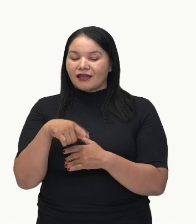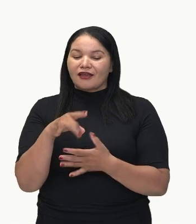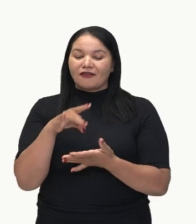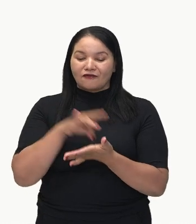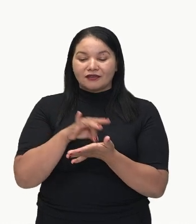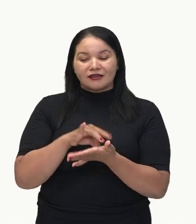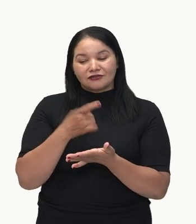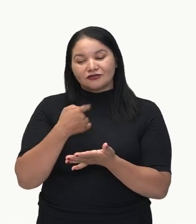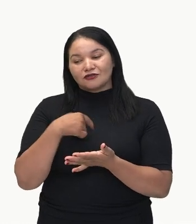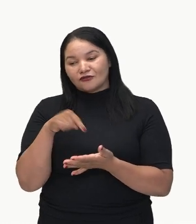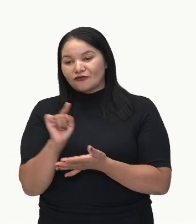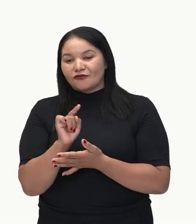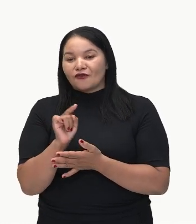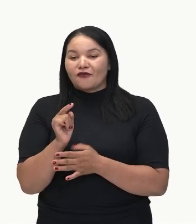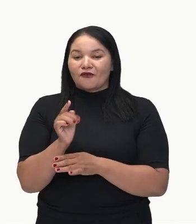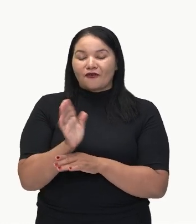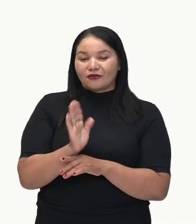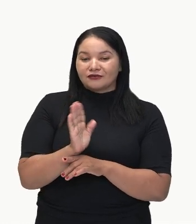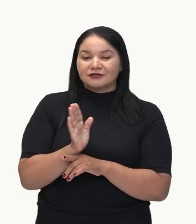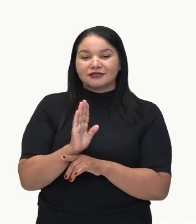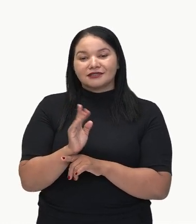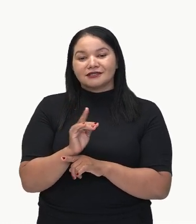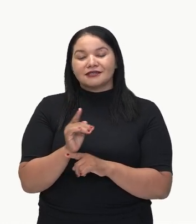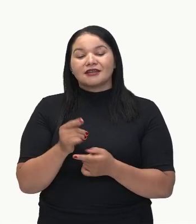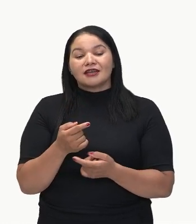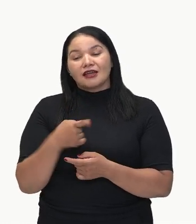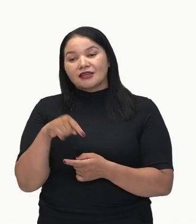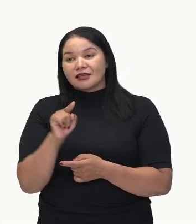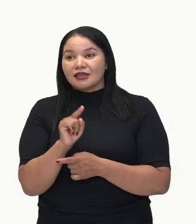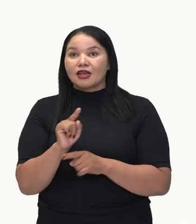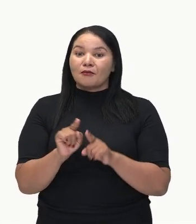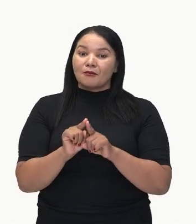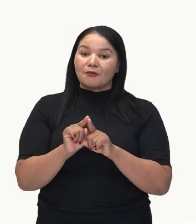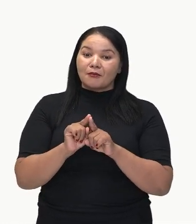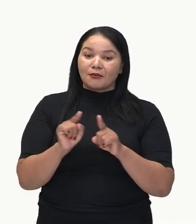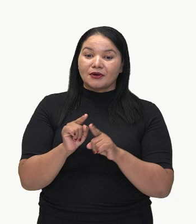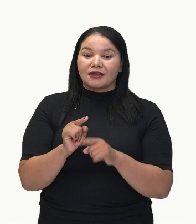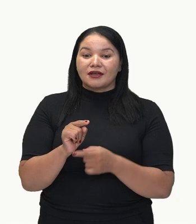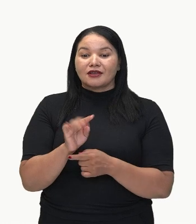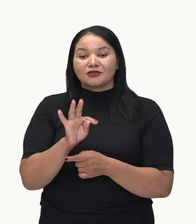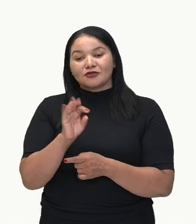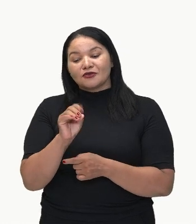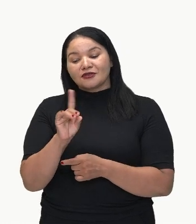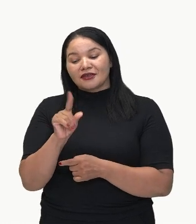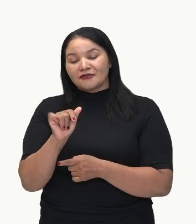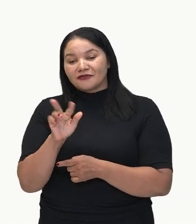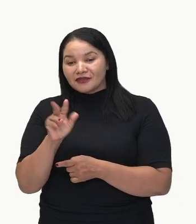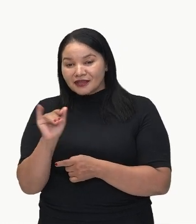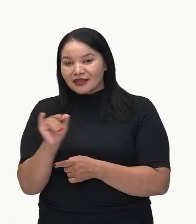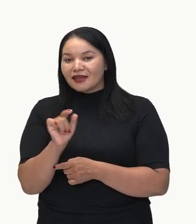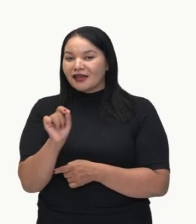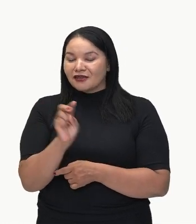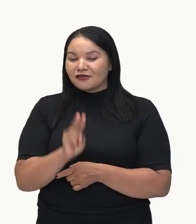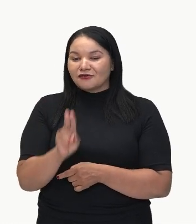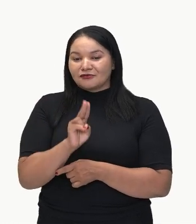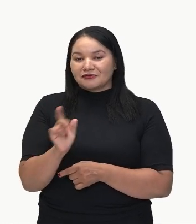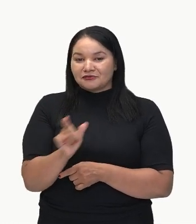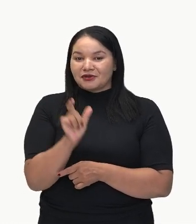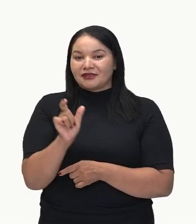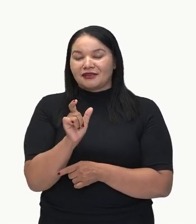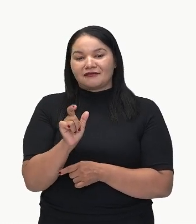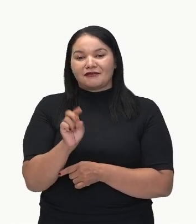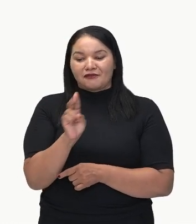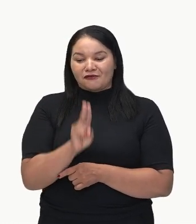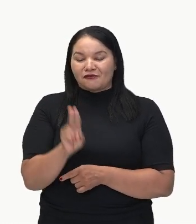eu vou ao cinema com... Eu ia ao cinema com você, todavia, eu não pude ir. Olha só. Quando você meteu